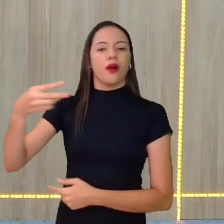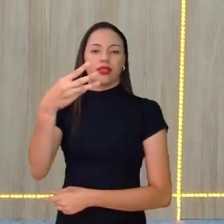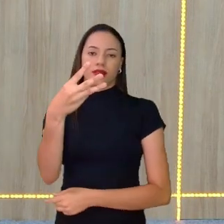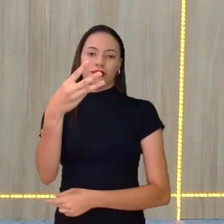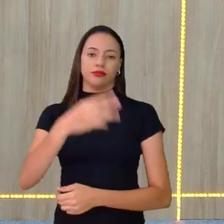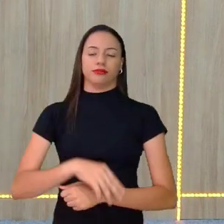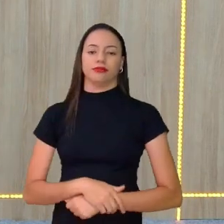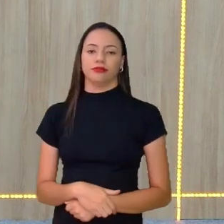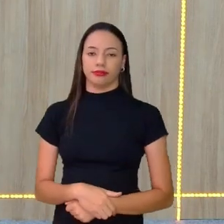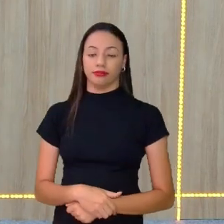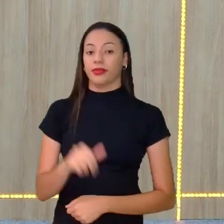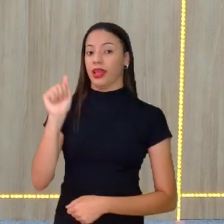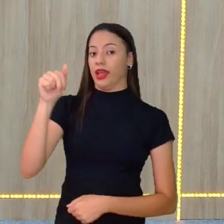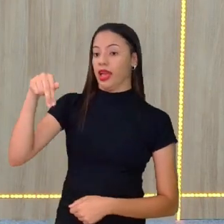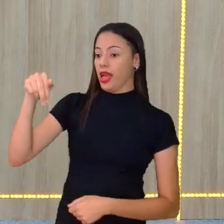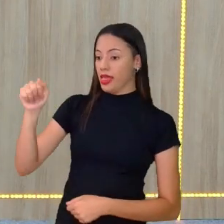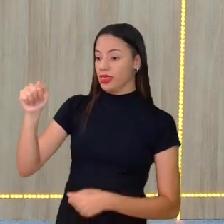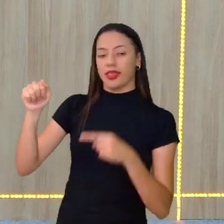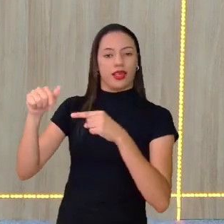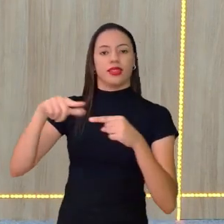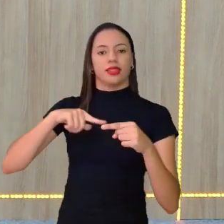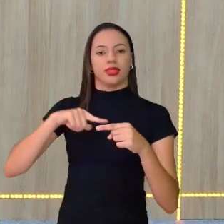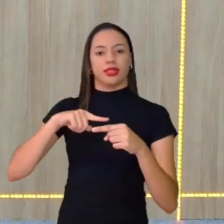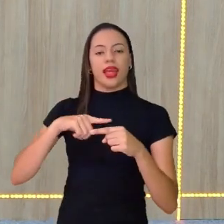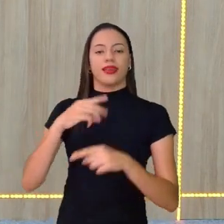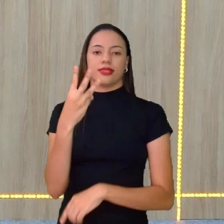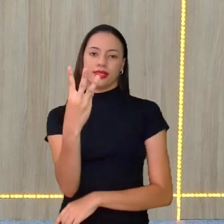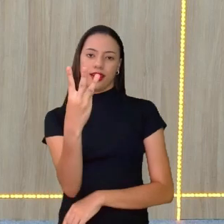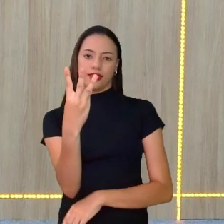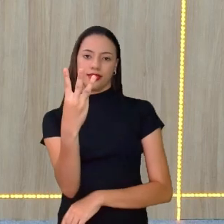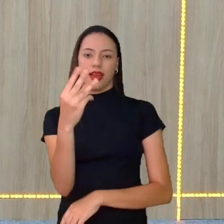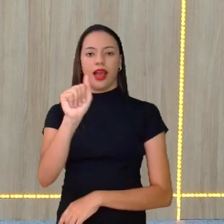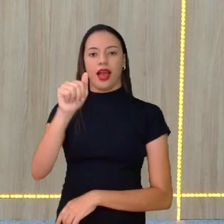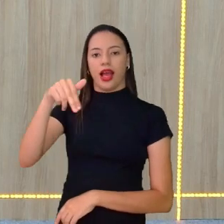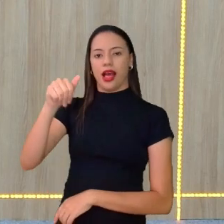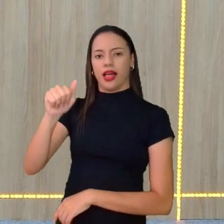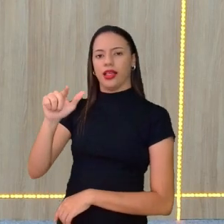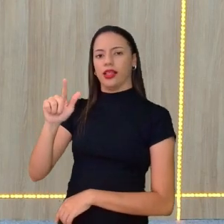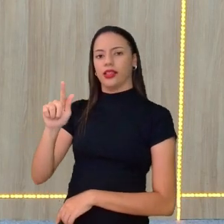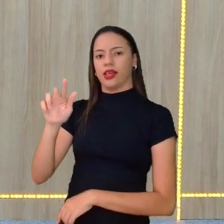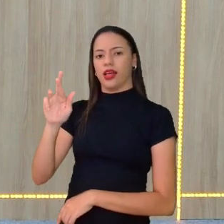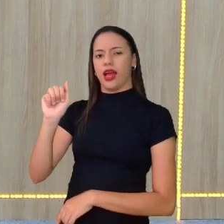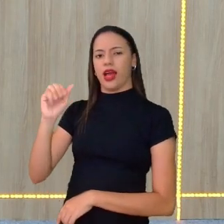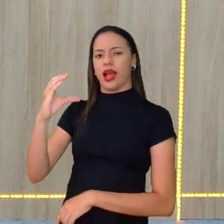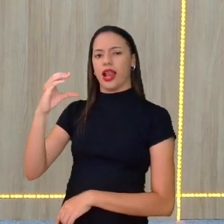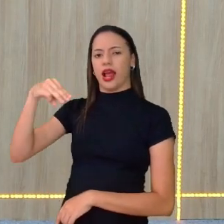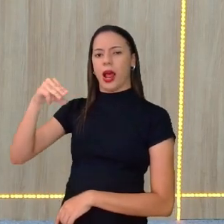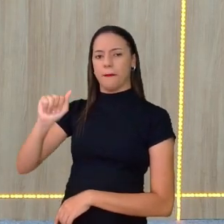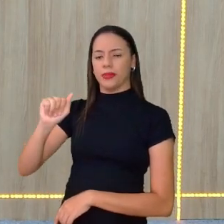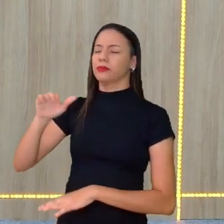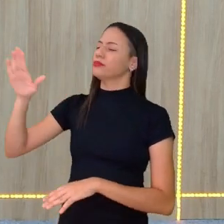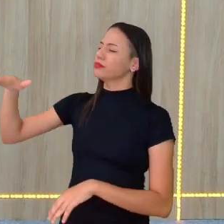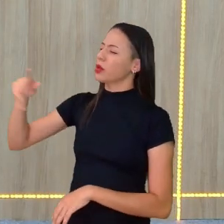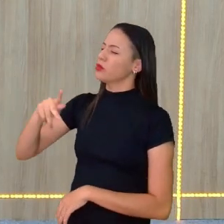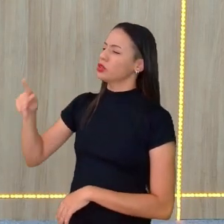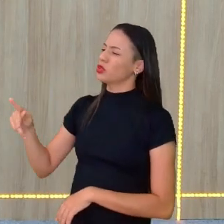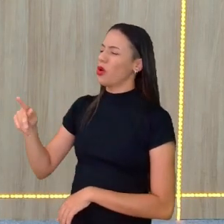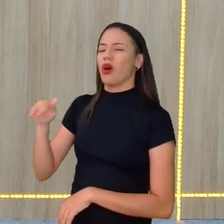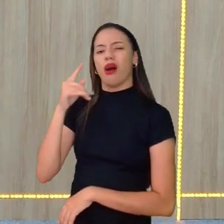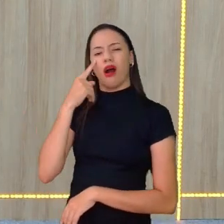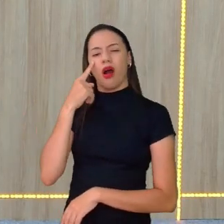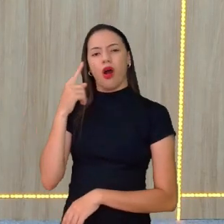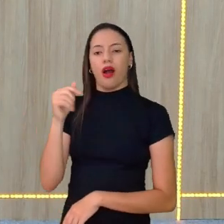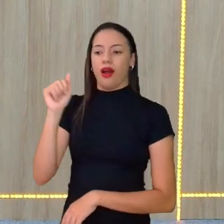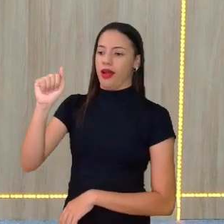Então, Ana vai ter três anagramas. Ô, Ricardinho, mas Ana não tem três letras? Assim